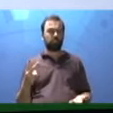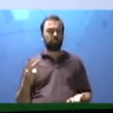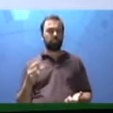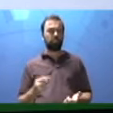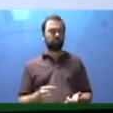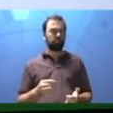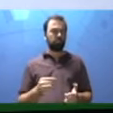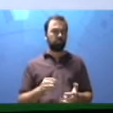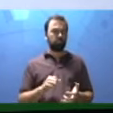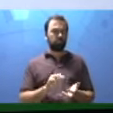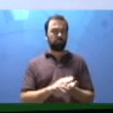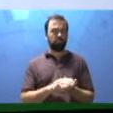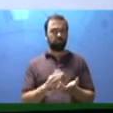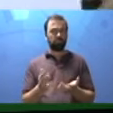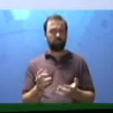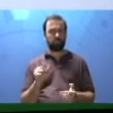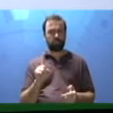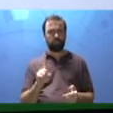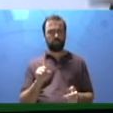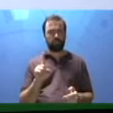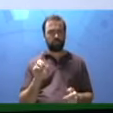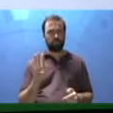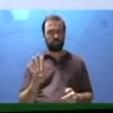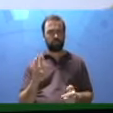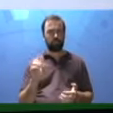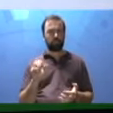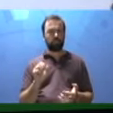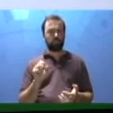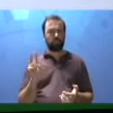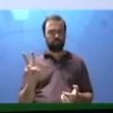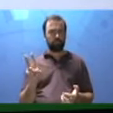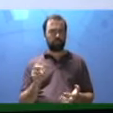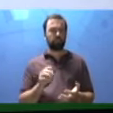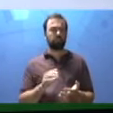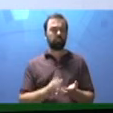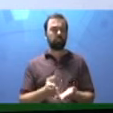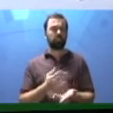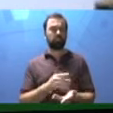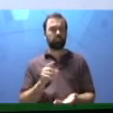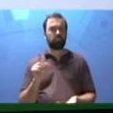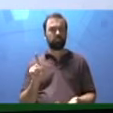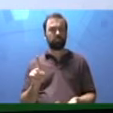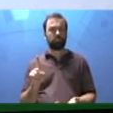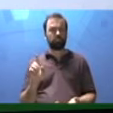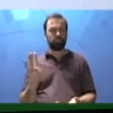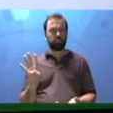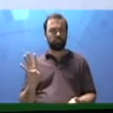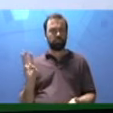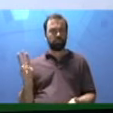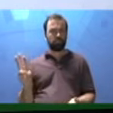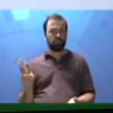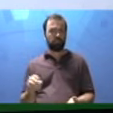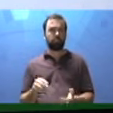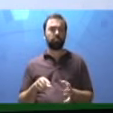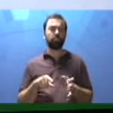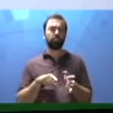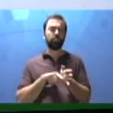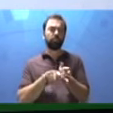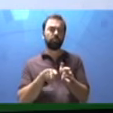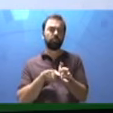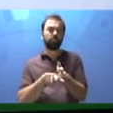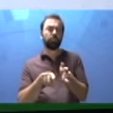2, das páginas 142, 143. Tira a foto. Envia para o seu professor. Se tiver dúvida,